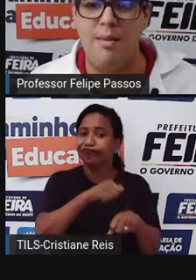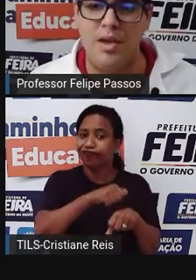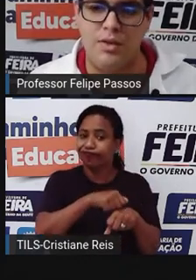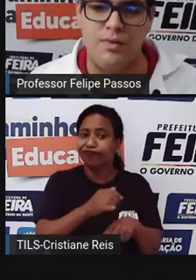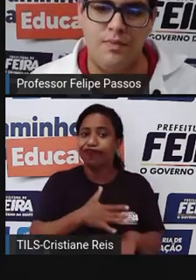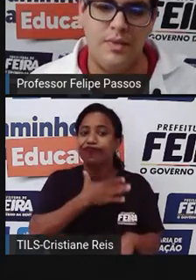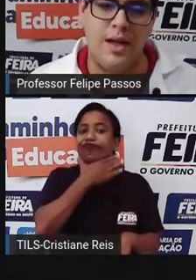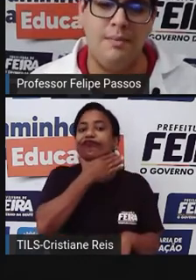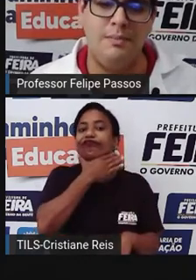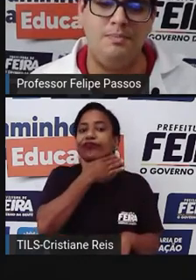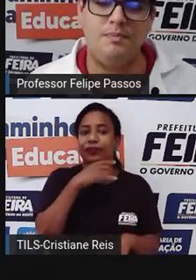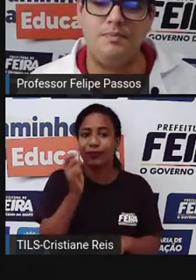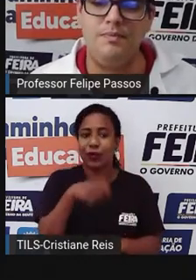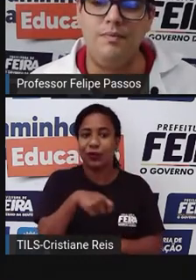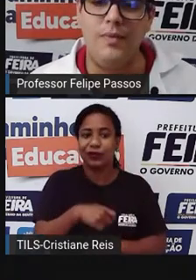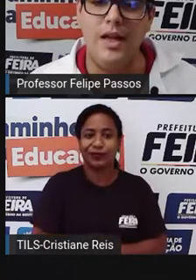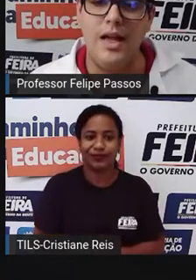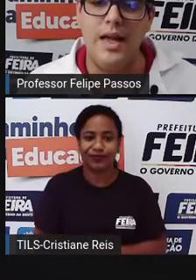endividamento, tá?